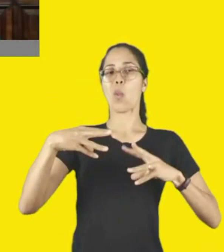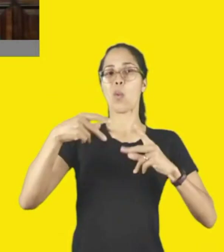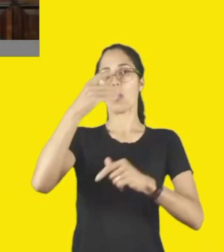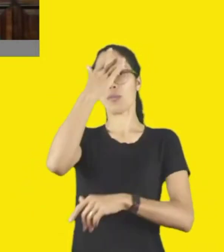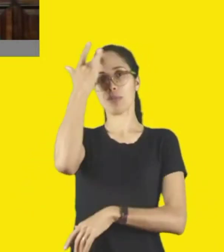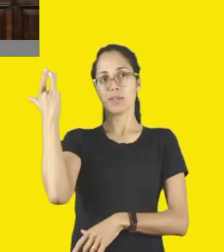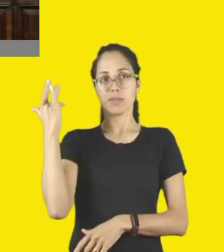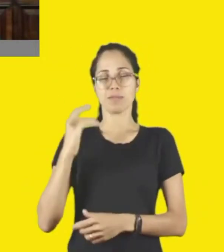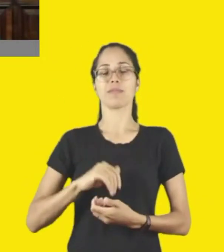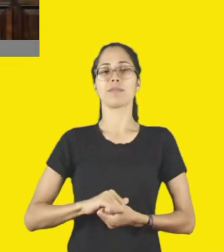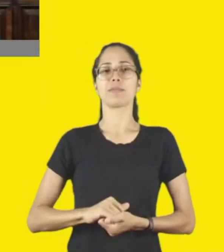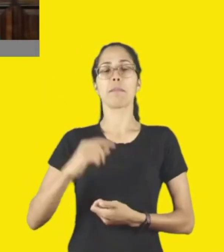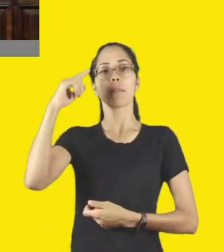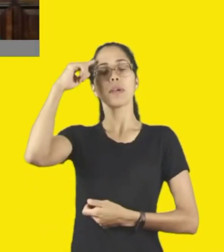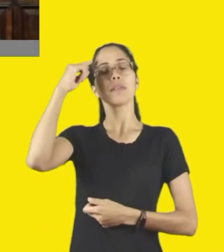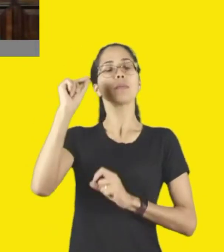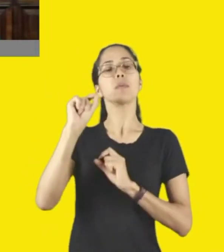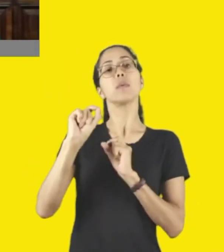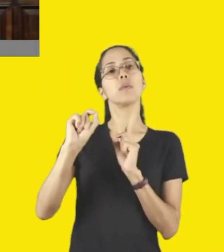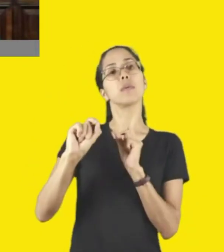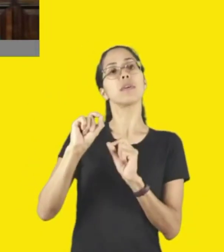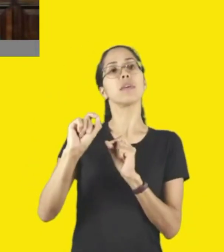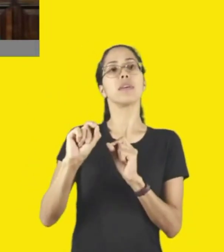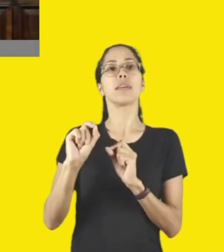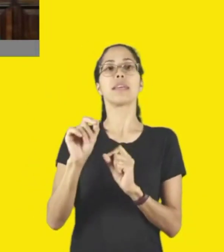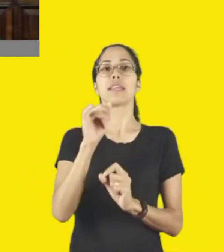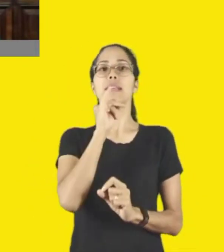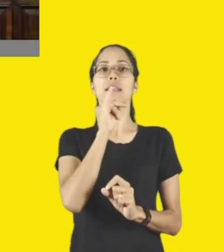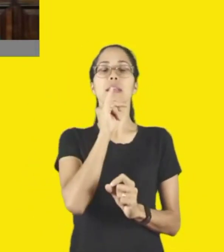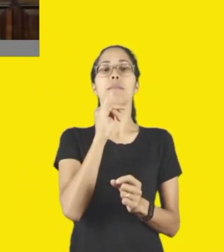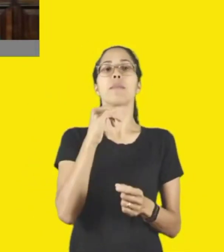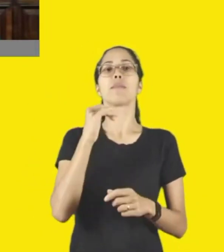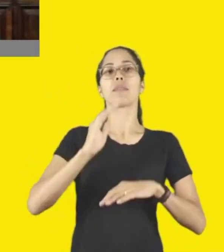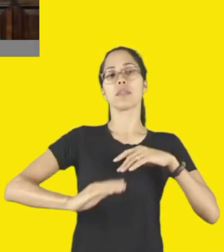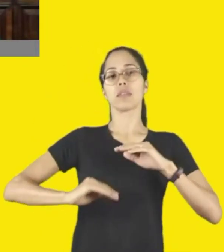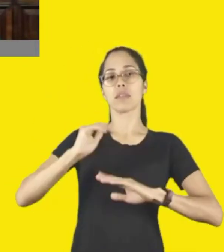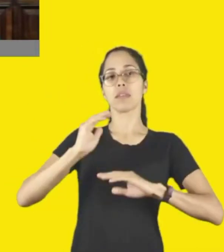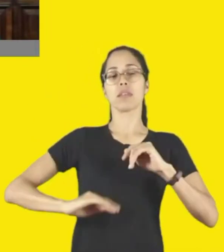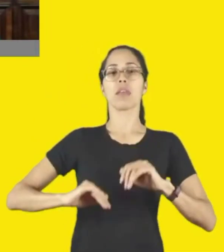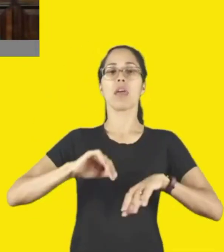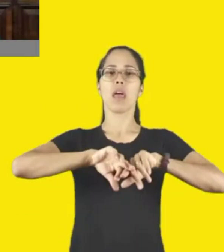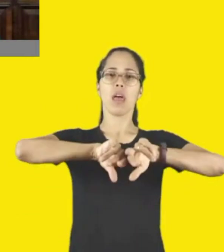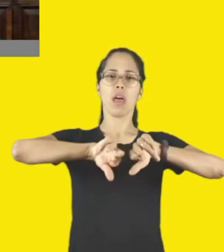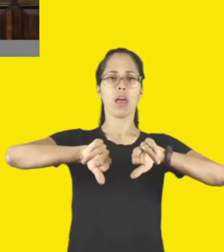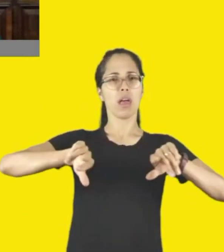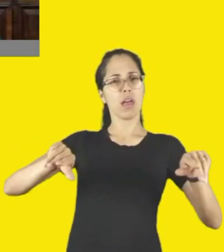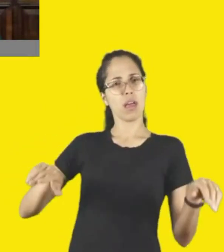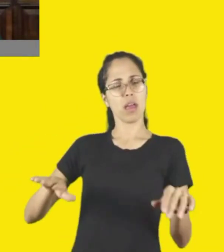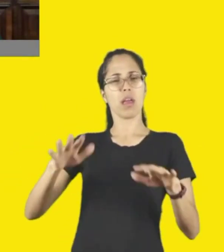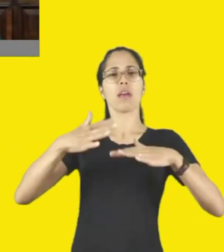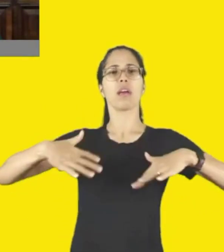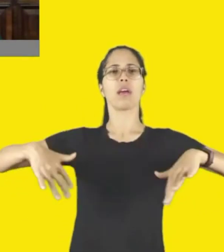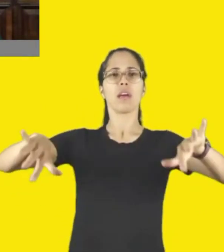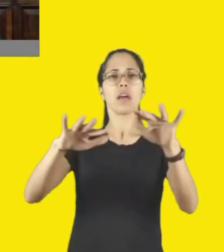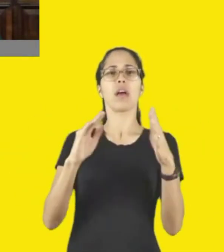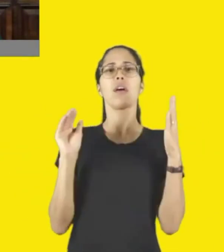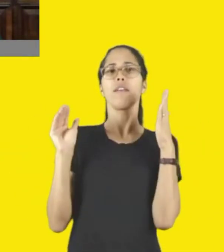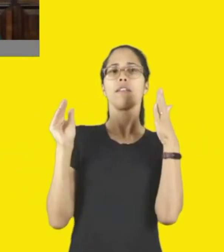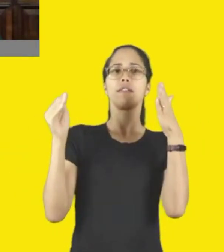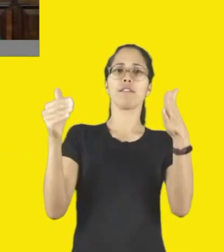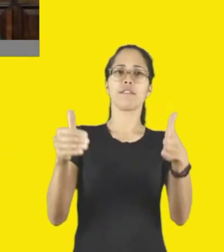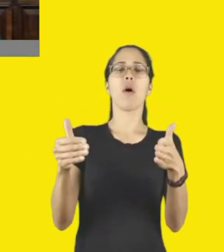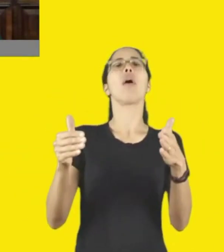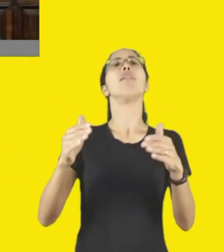Pensando, é claro, que todo o trabalho de diversidade que o SESC faz, não somente voltado para essa ação, mas voltado para todas as